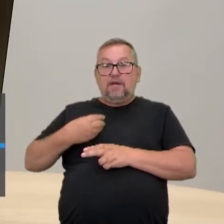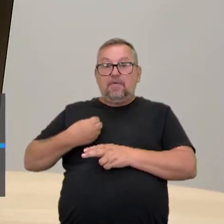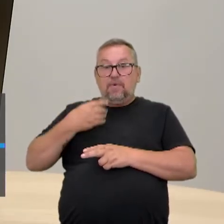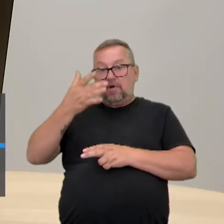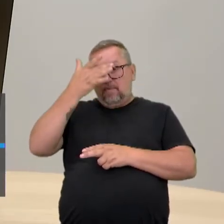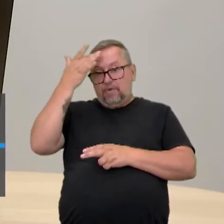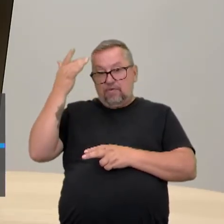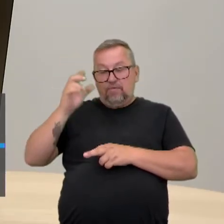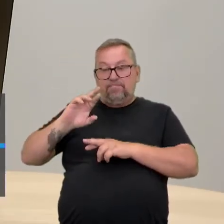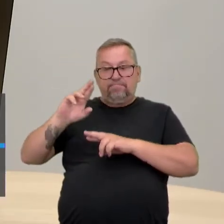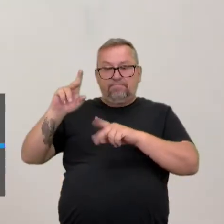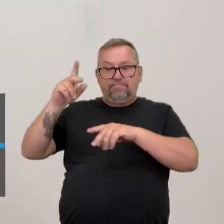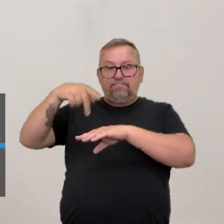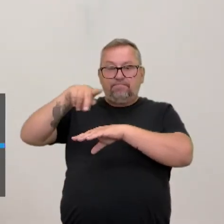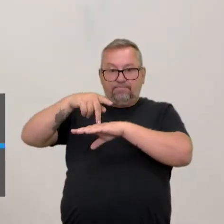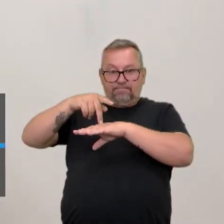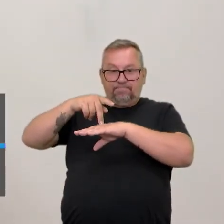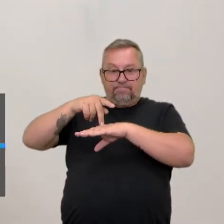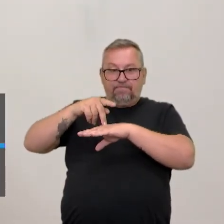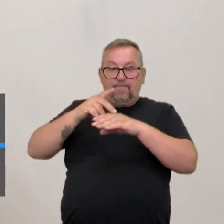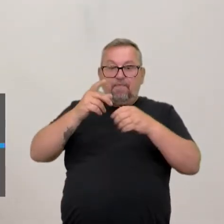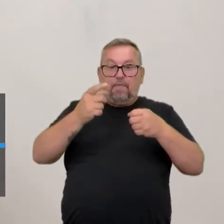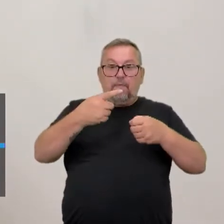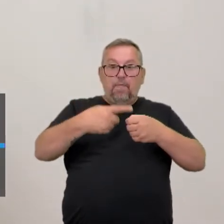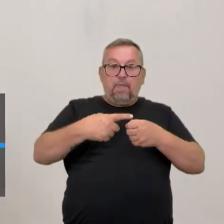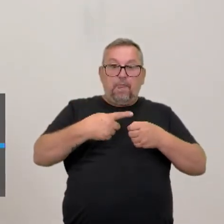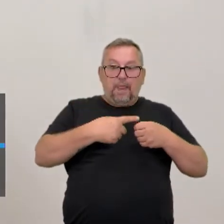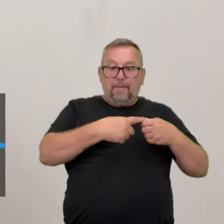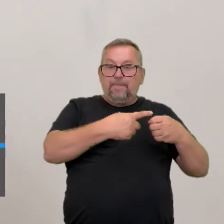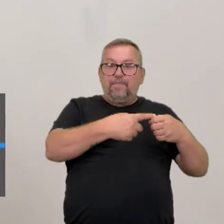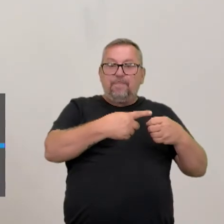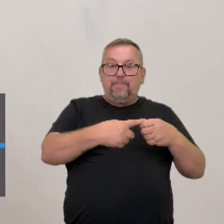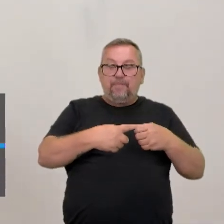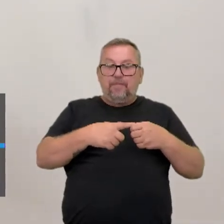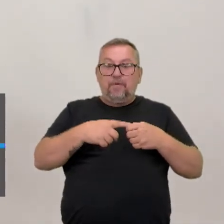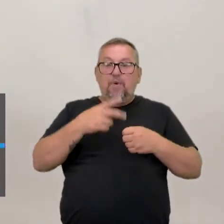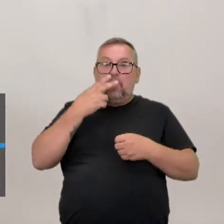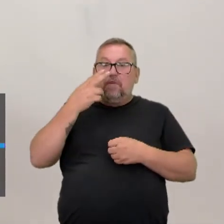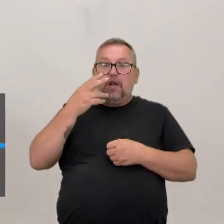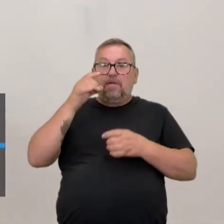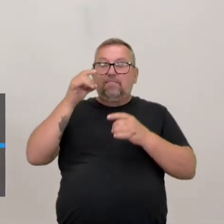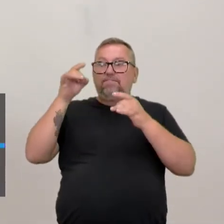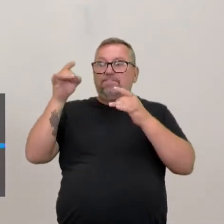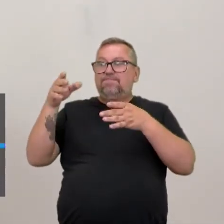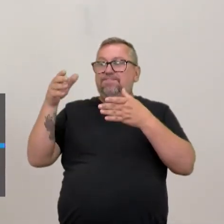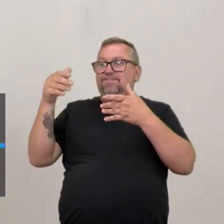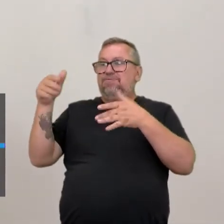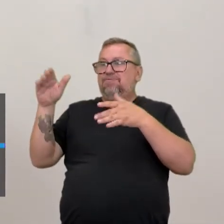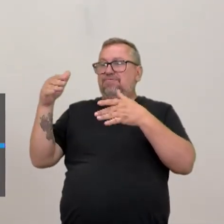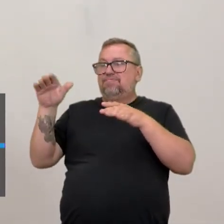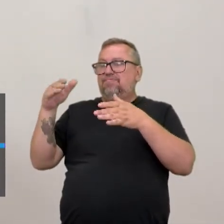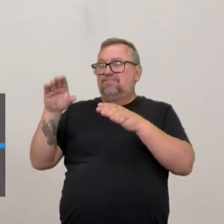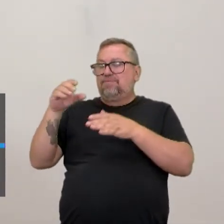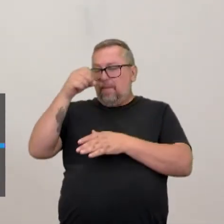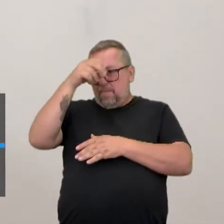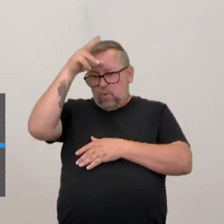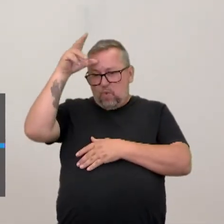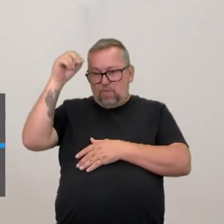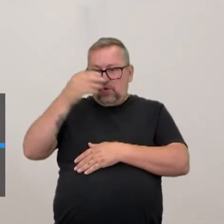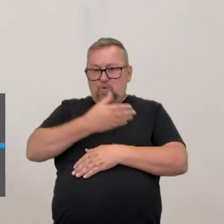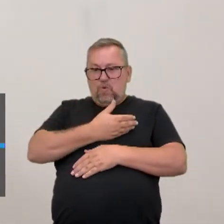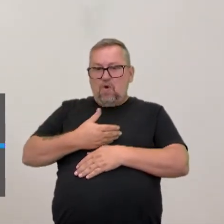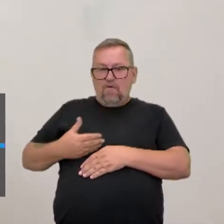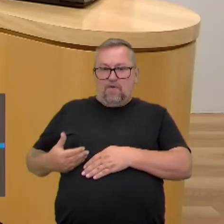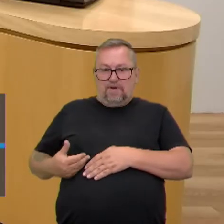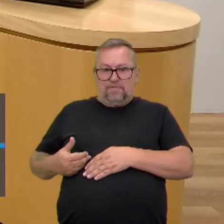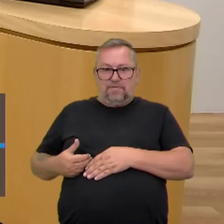E esse bairro, ele é completamente abandonado pelo serviço público, né? É um bairro